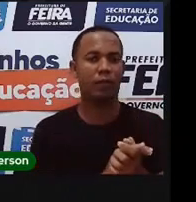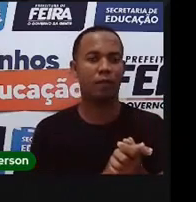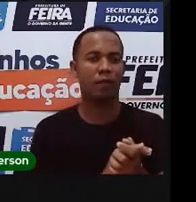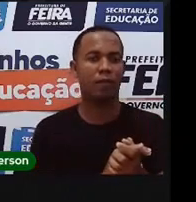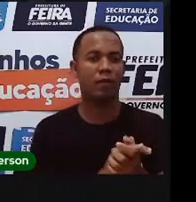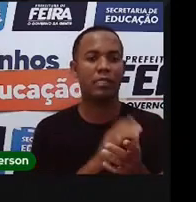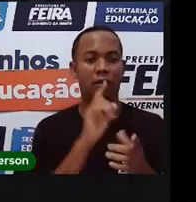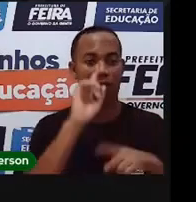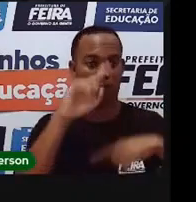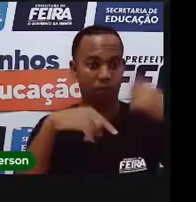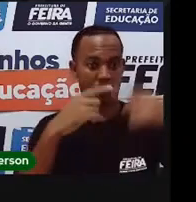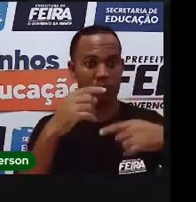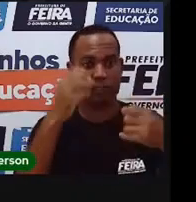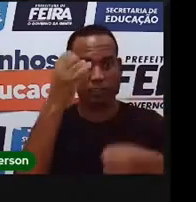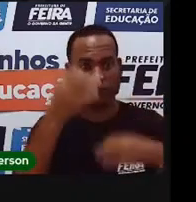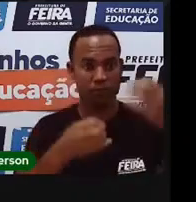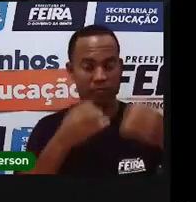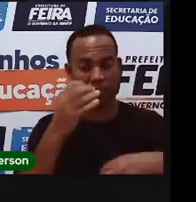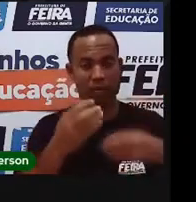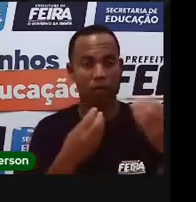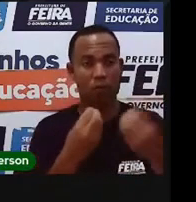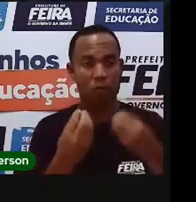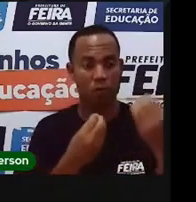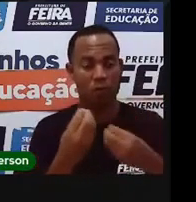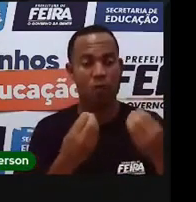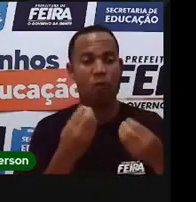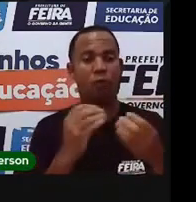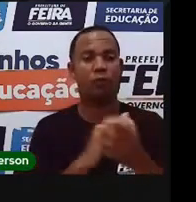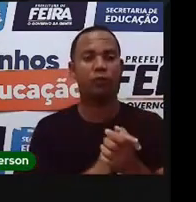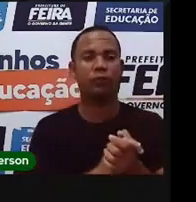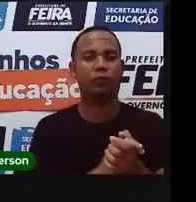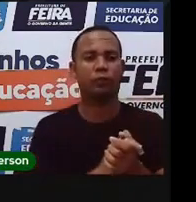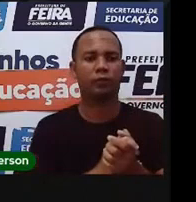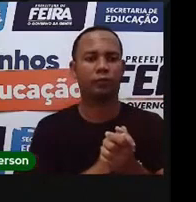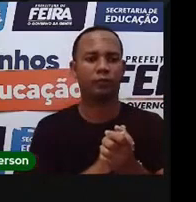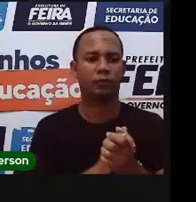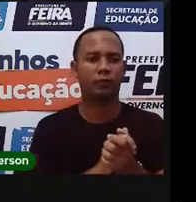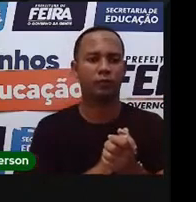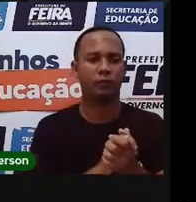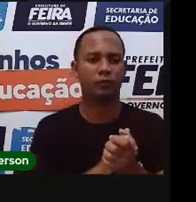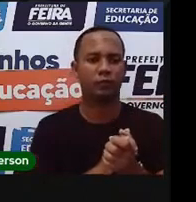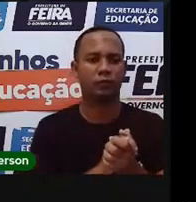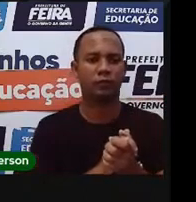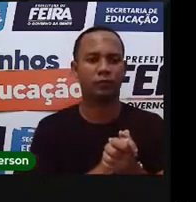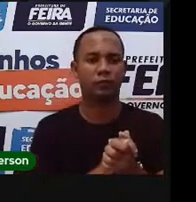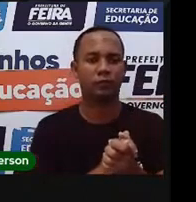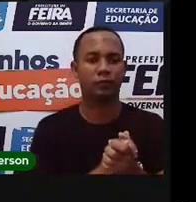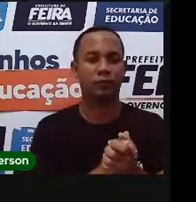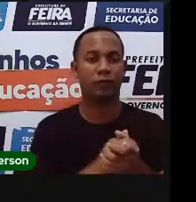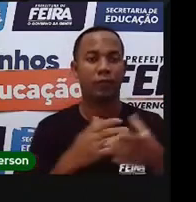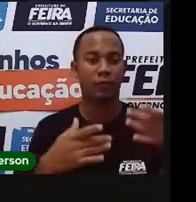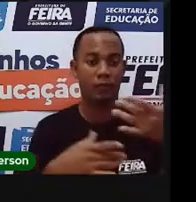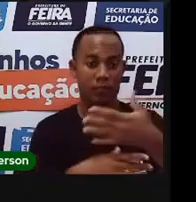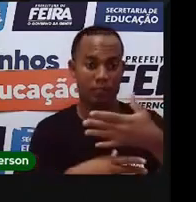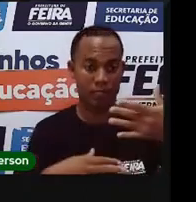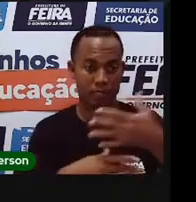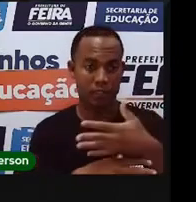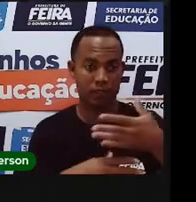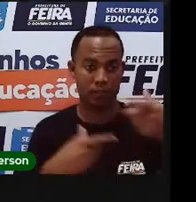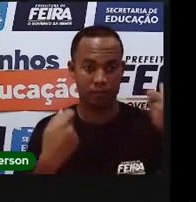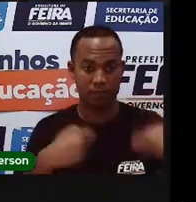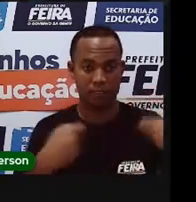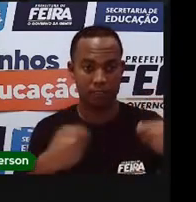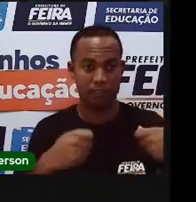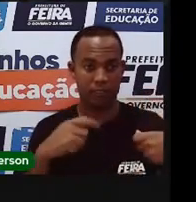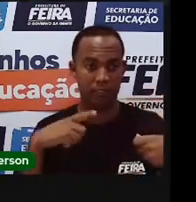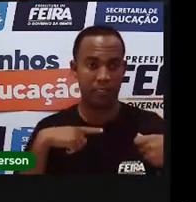lá na frente um outro assunto, porque senão a aula fica muito longa, vocês acabam, ó, cochilando. Bom, as cidades precisam ter essa